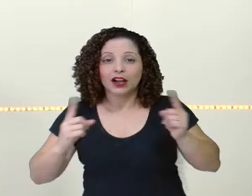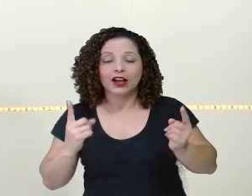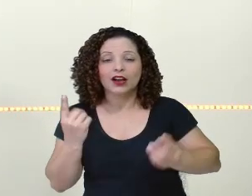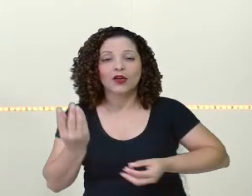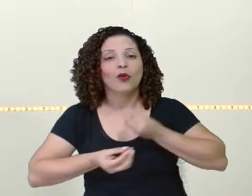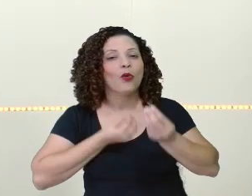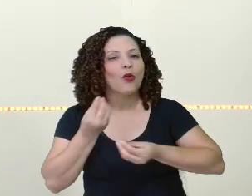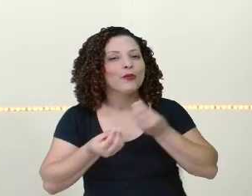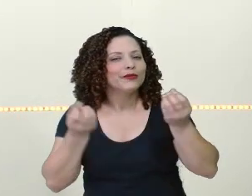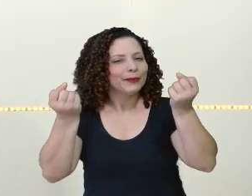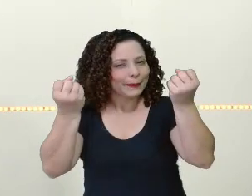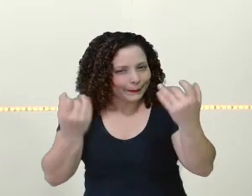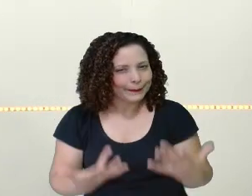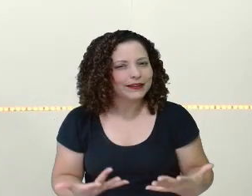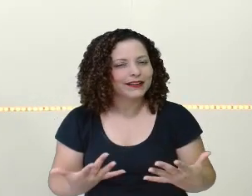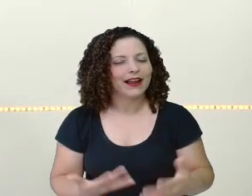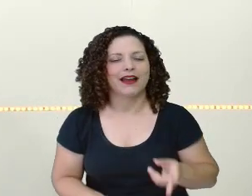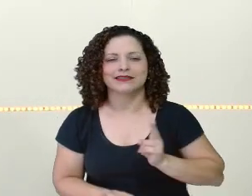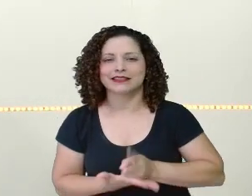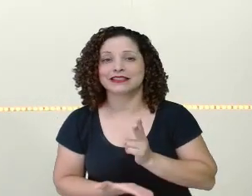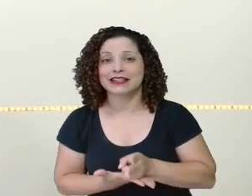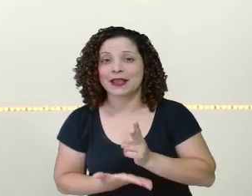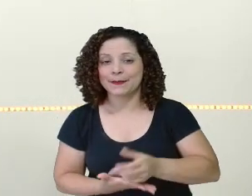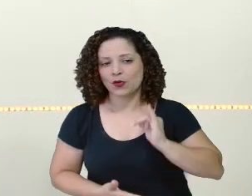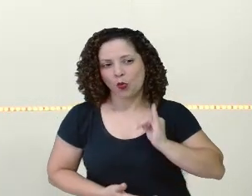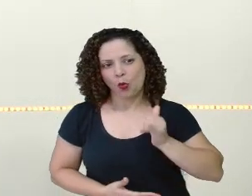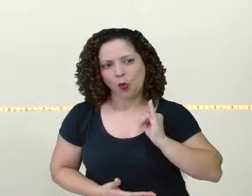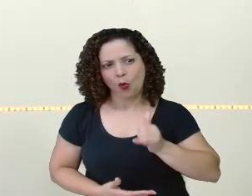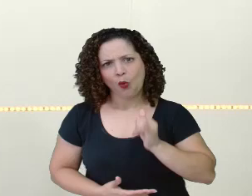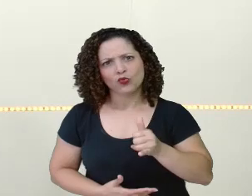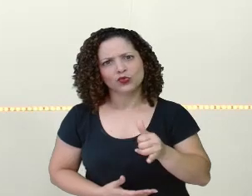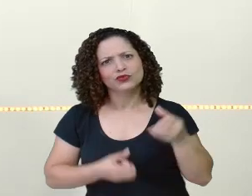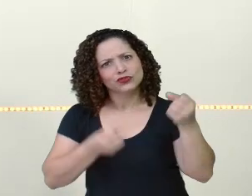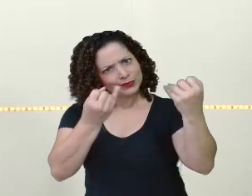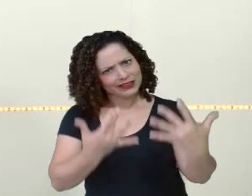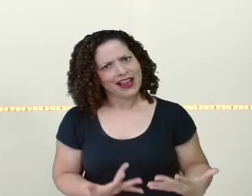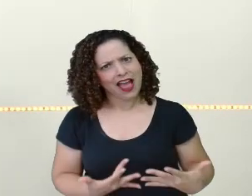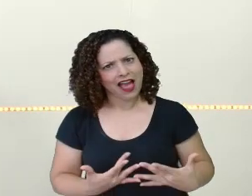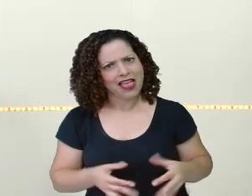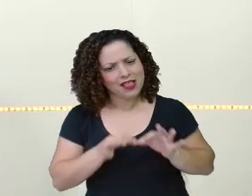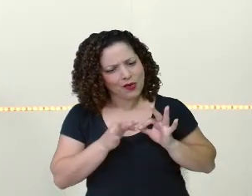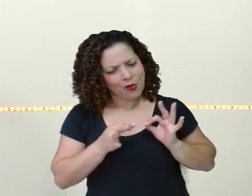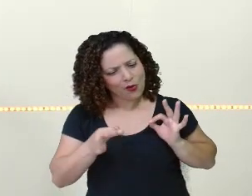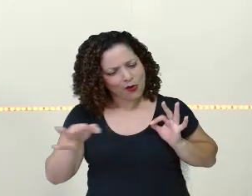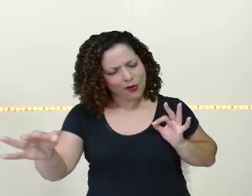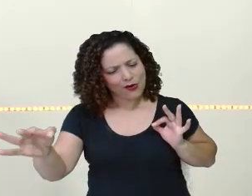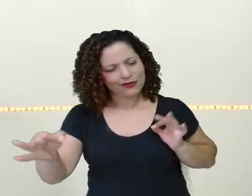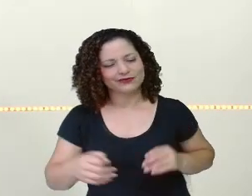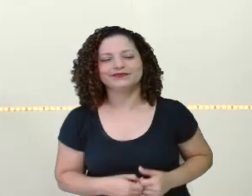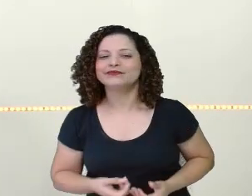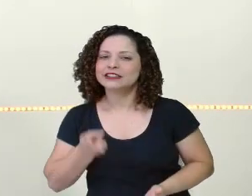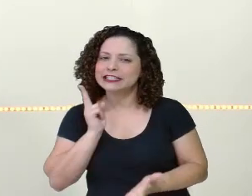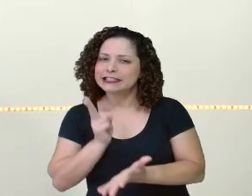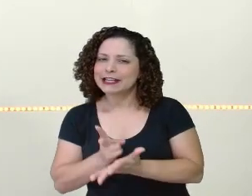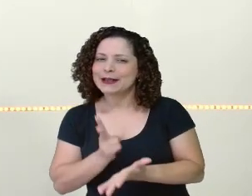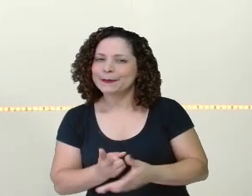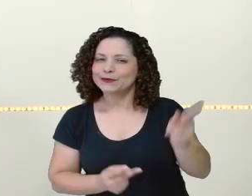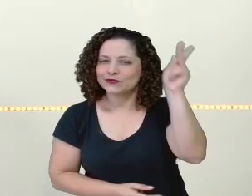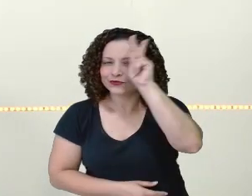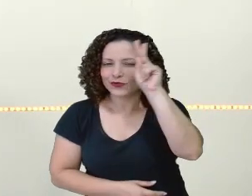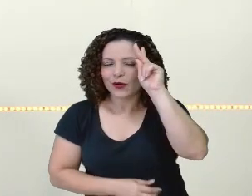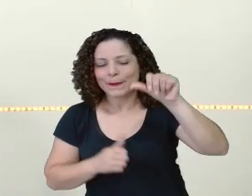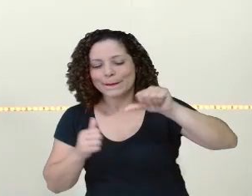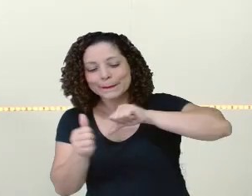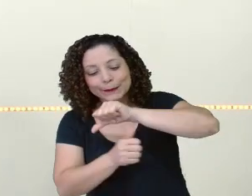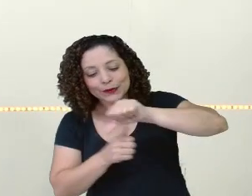quem conta um conto aumenta um ponto. Viram que a todo momento eu modificava um pouquinho a história, não é?